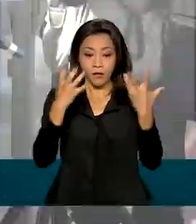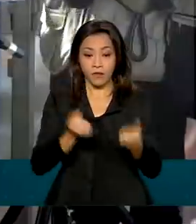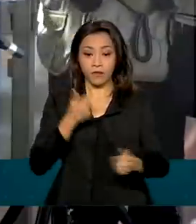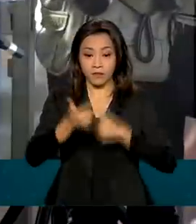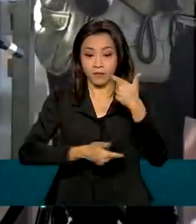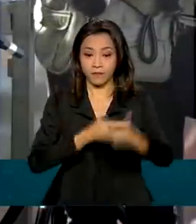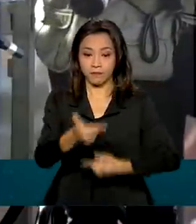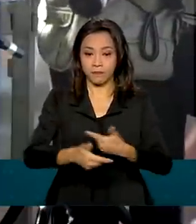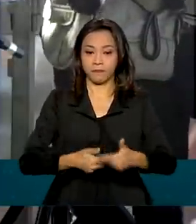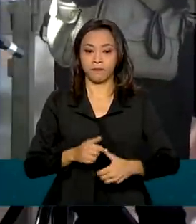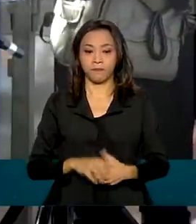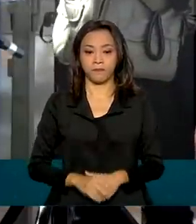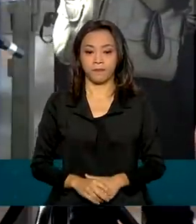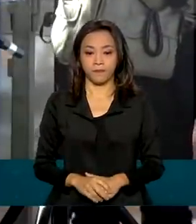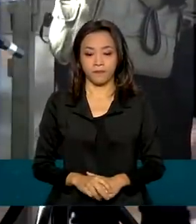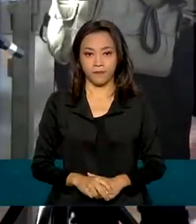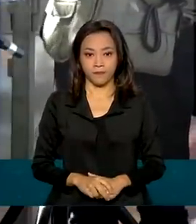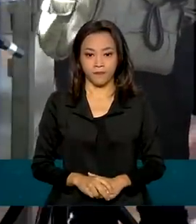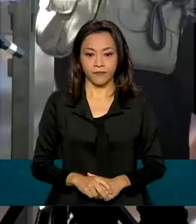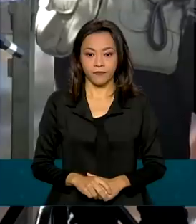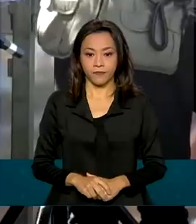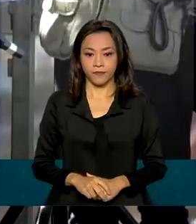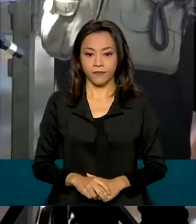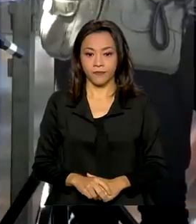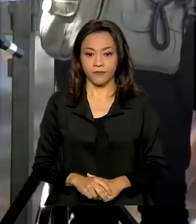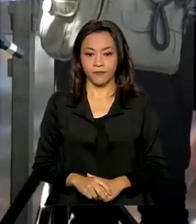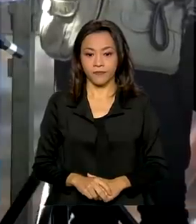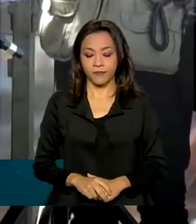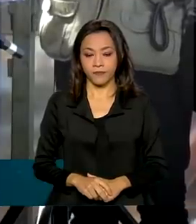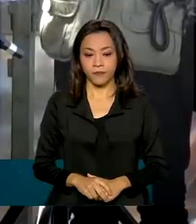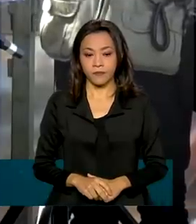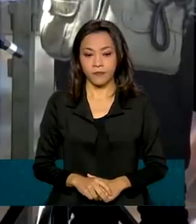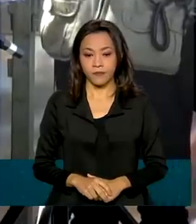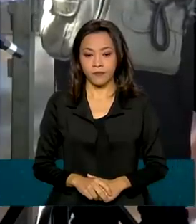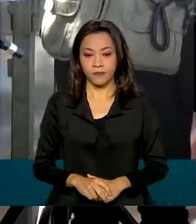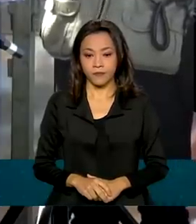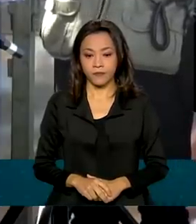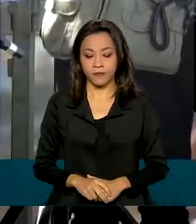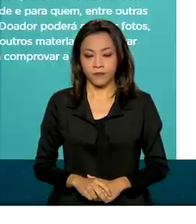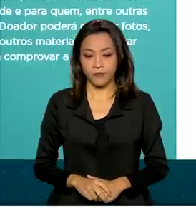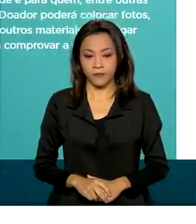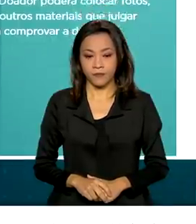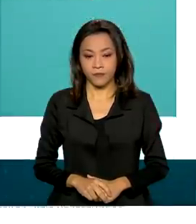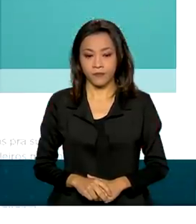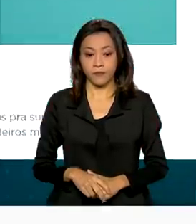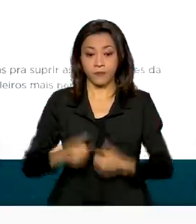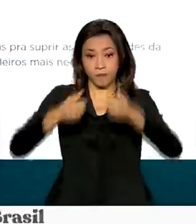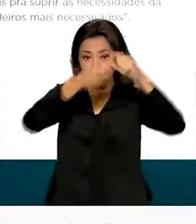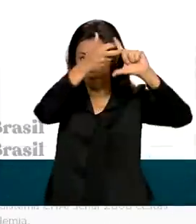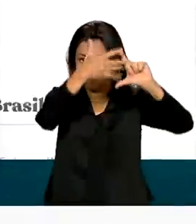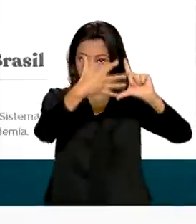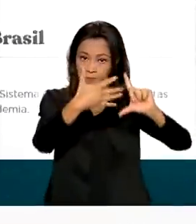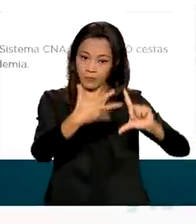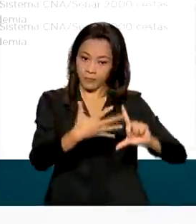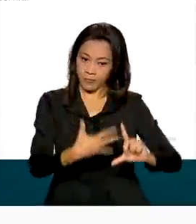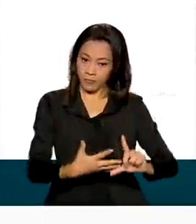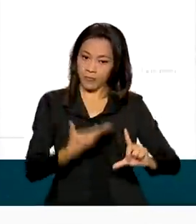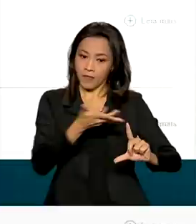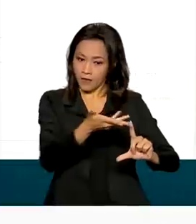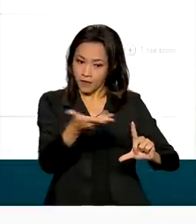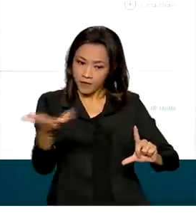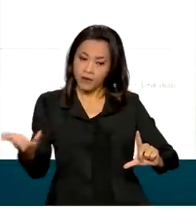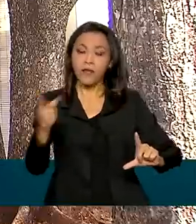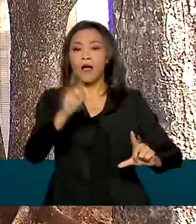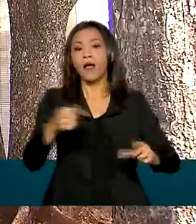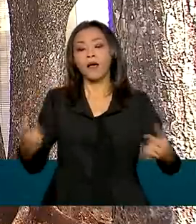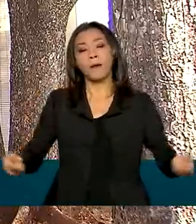Brasil. Um programa aí, não de um milhão, 2 milhões de cestas é para a gente começar. A plataforma Agrofraterno é